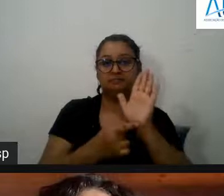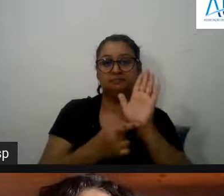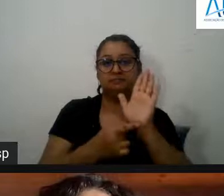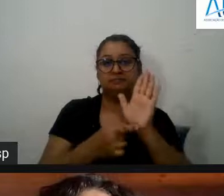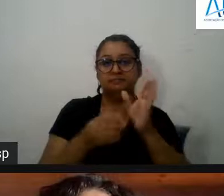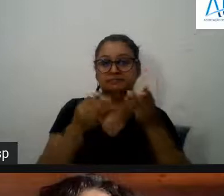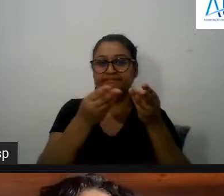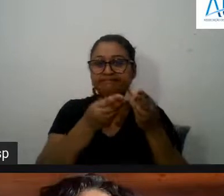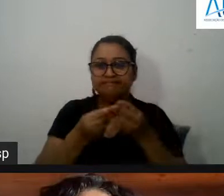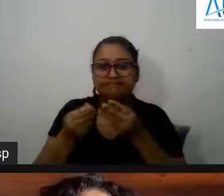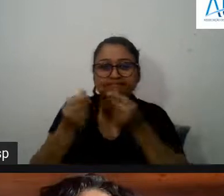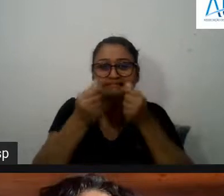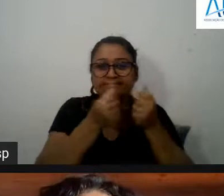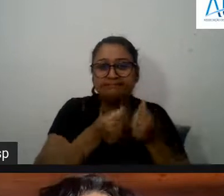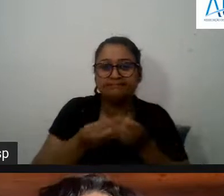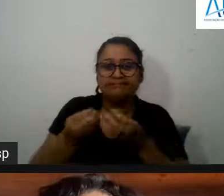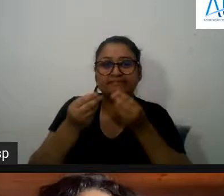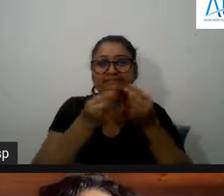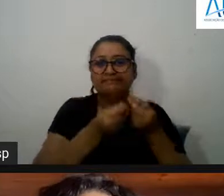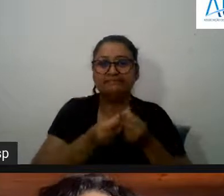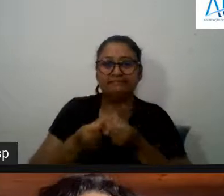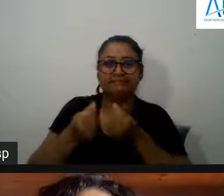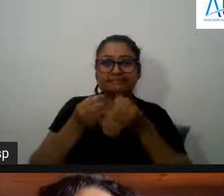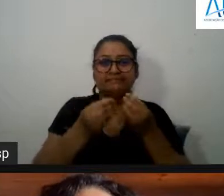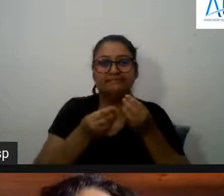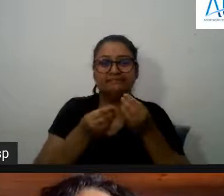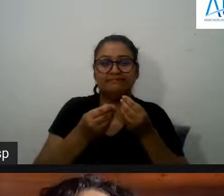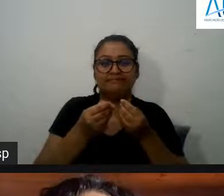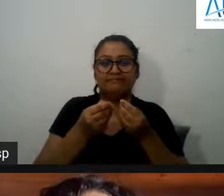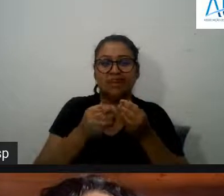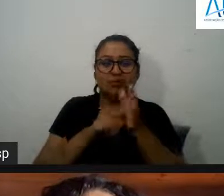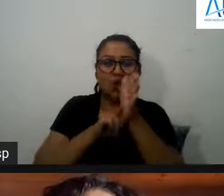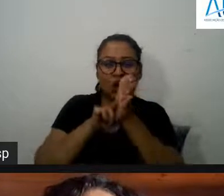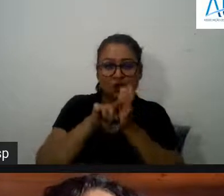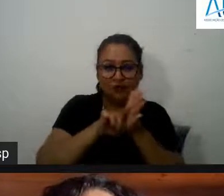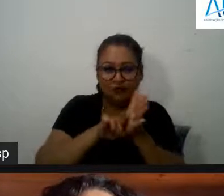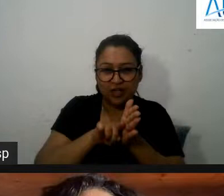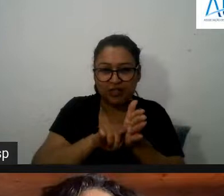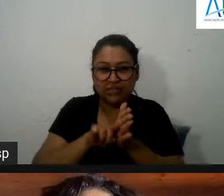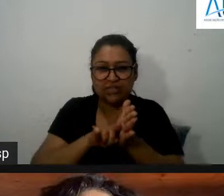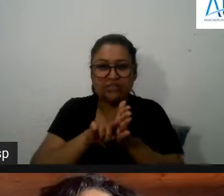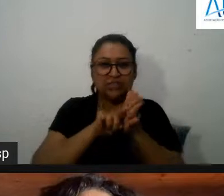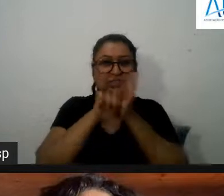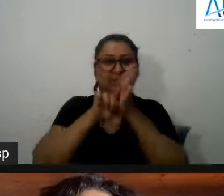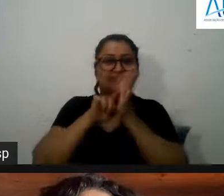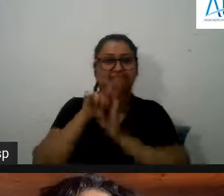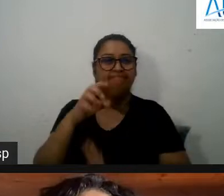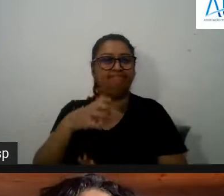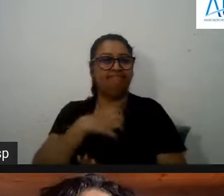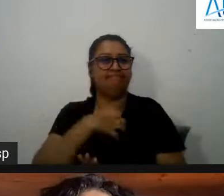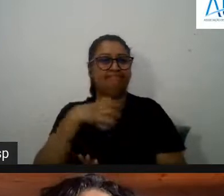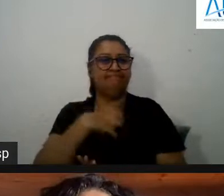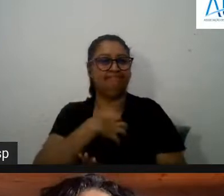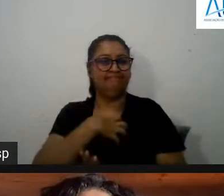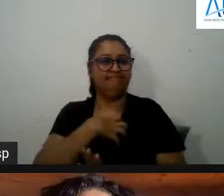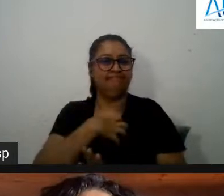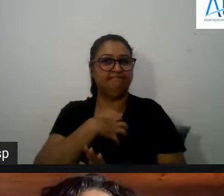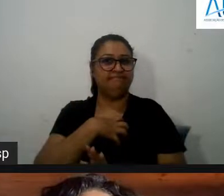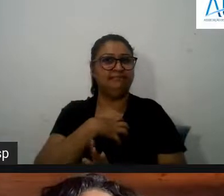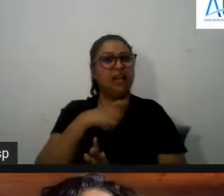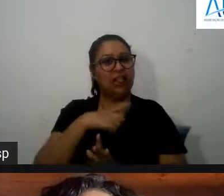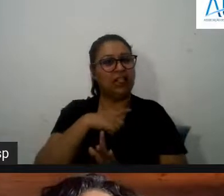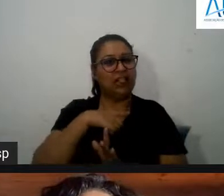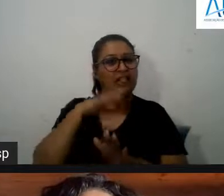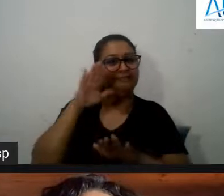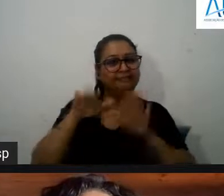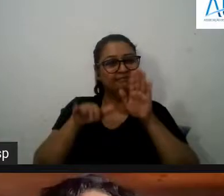nós como docentes ou como investigadoras uma atitude pouco uma atitude flexível e uma atitude